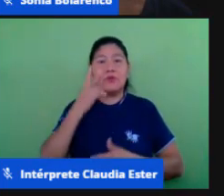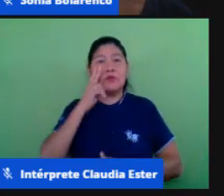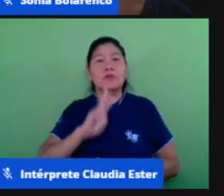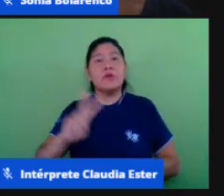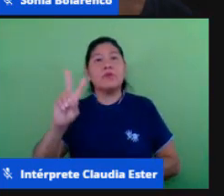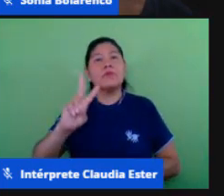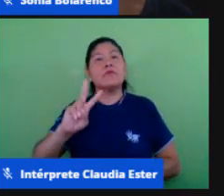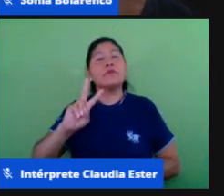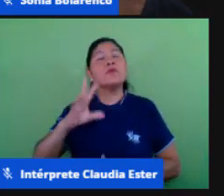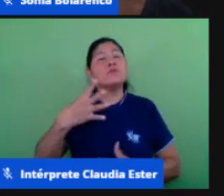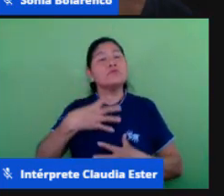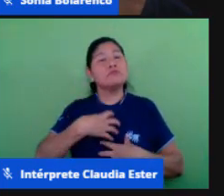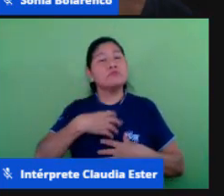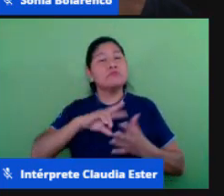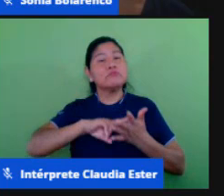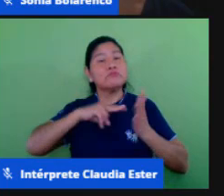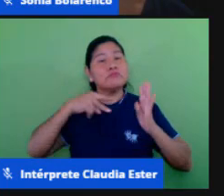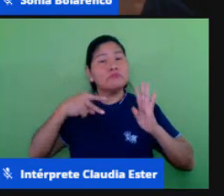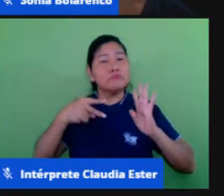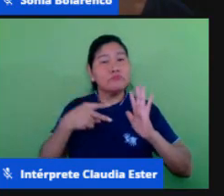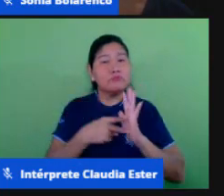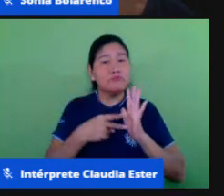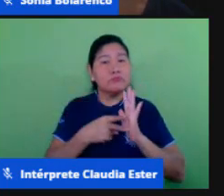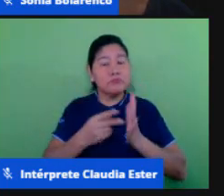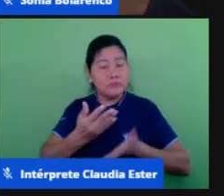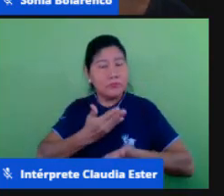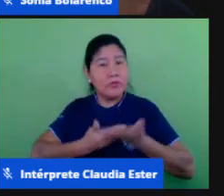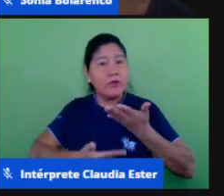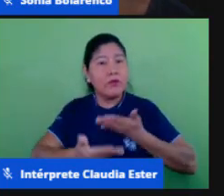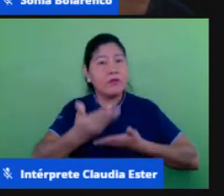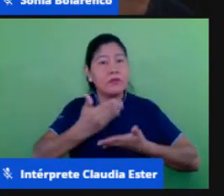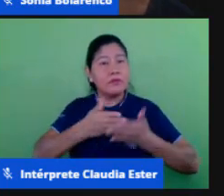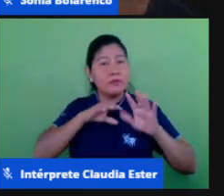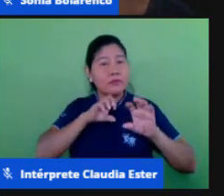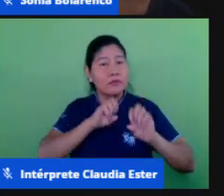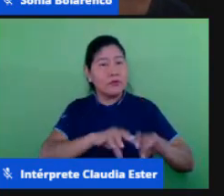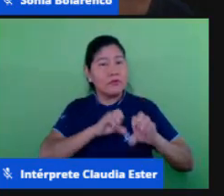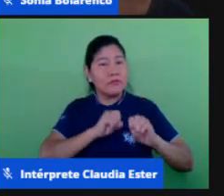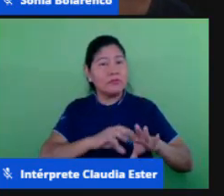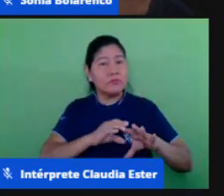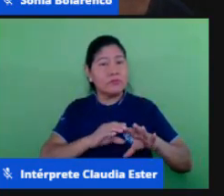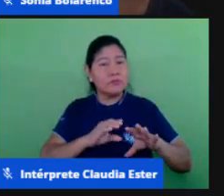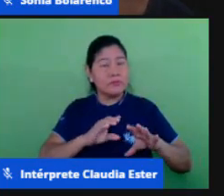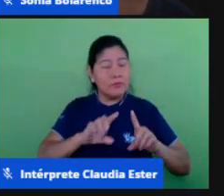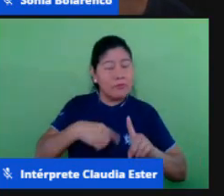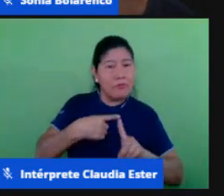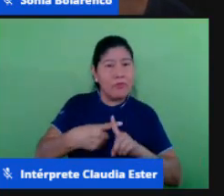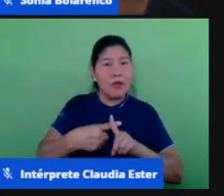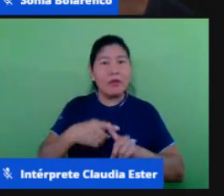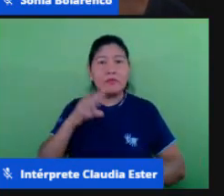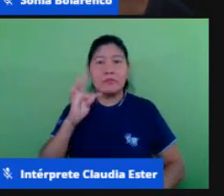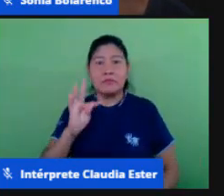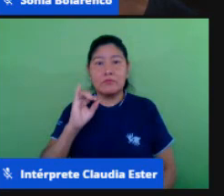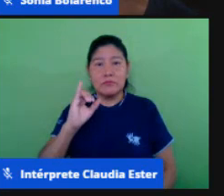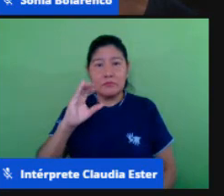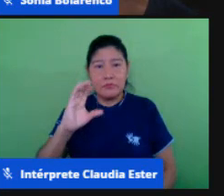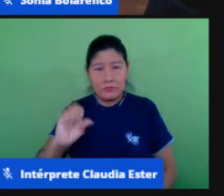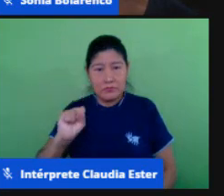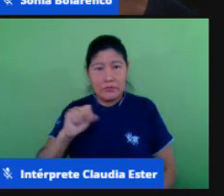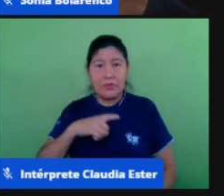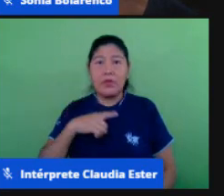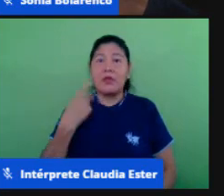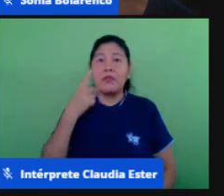verdadeiro de interação entre educação e TIC esse é o sentido não aquele